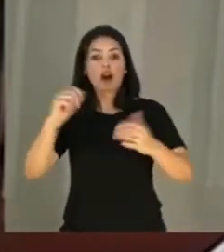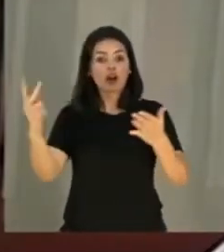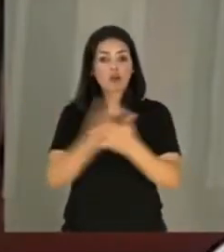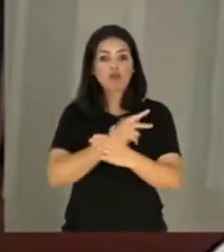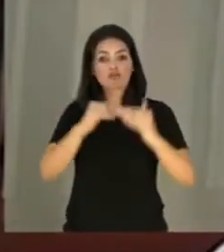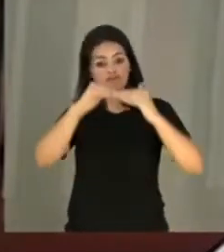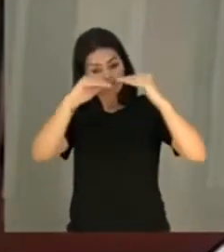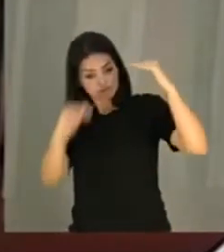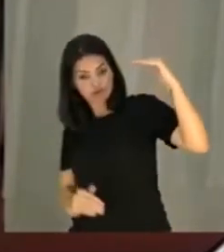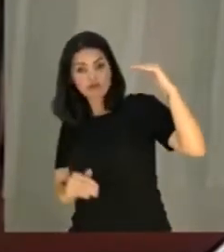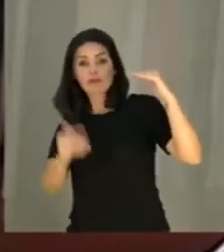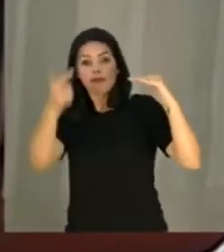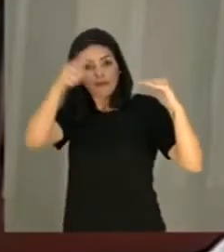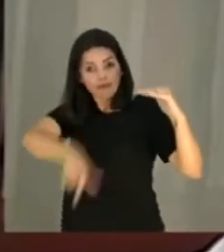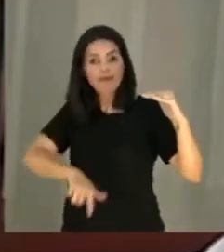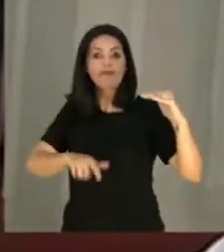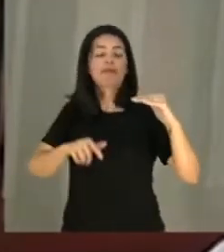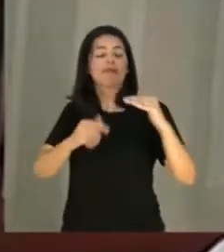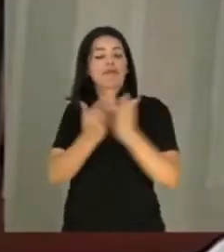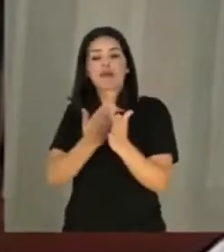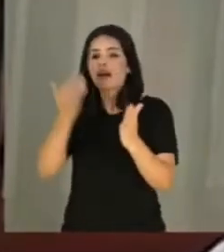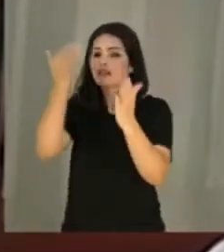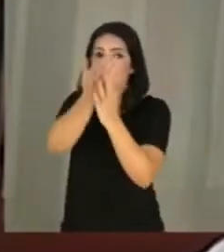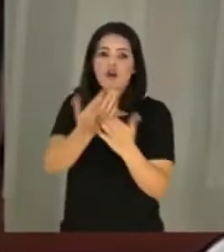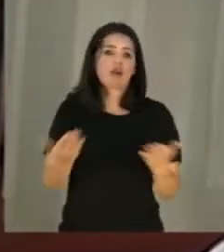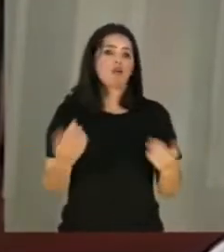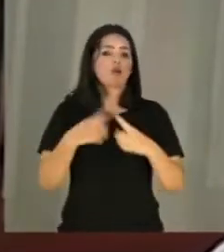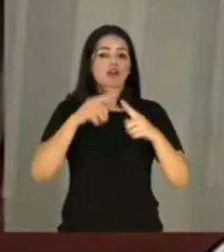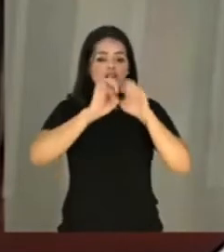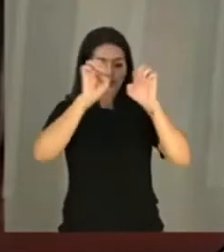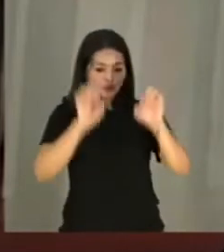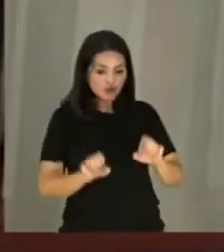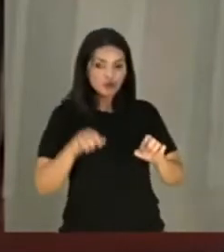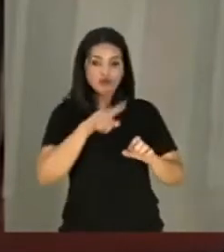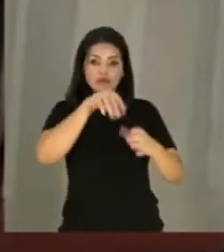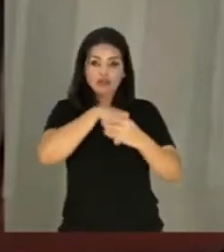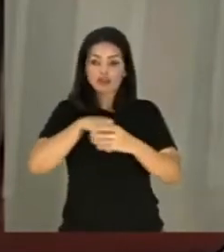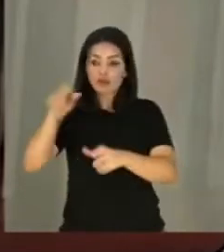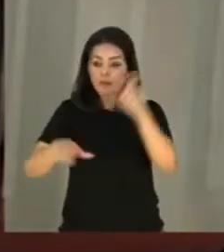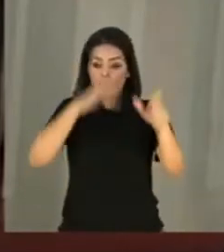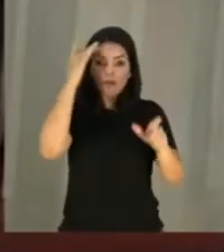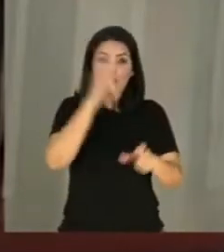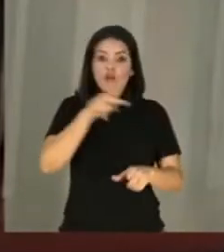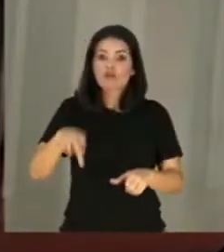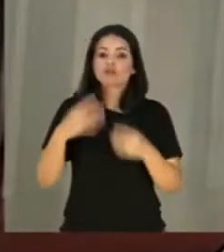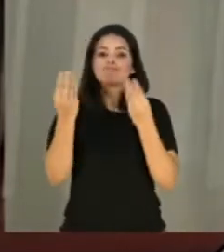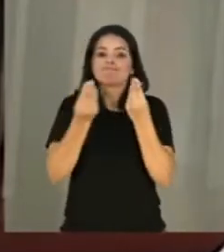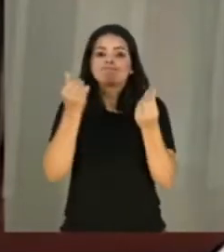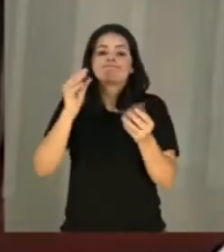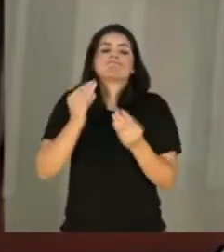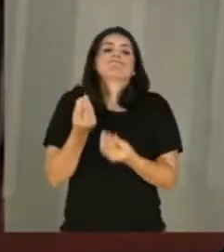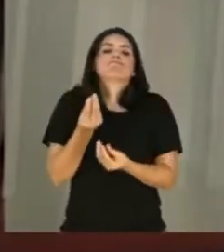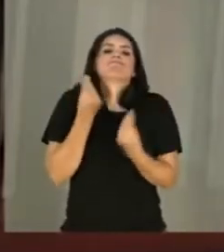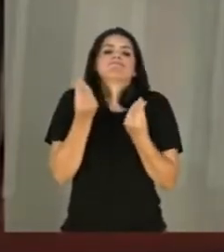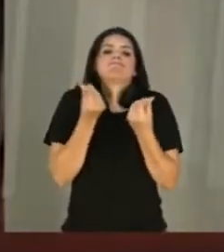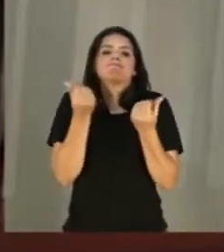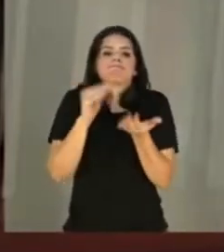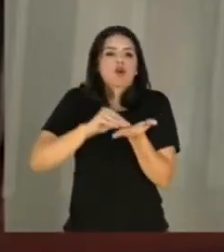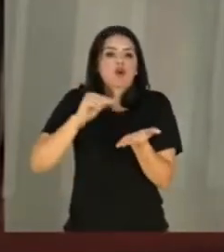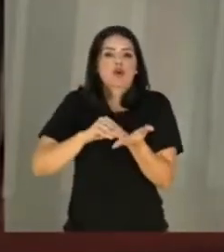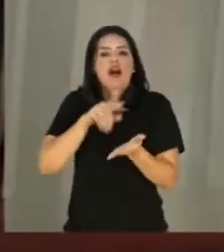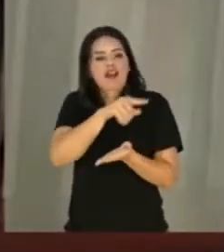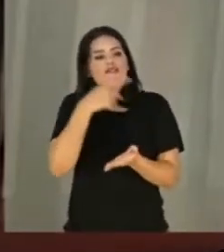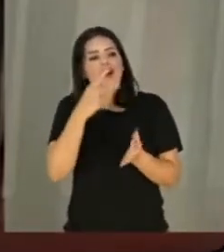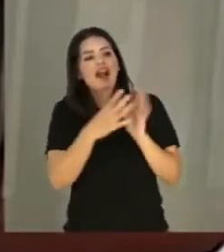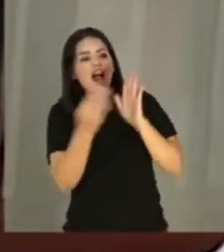ofertar o itinerário dentro de sua realidade estrutural e de seus recursos humanos. Ou seja, o discurso de que este formato motiva o